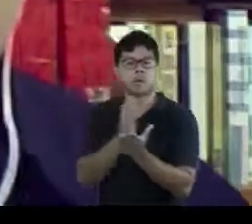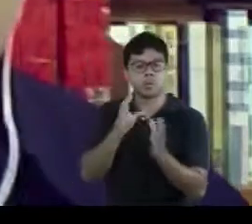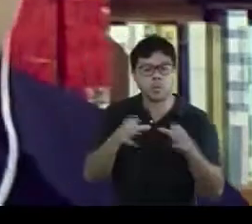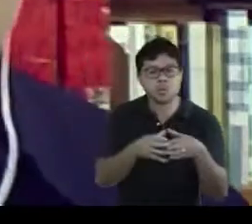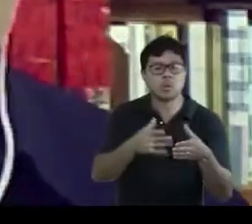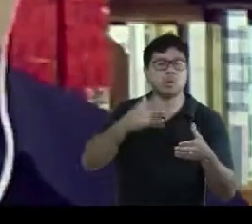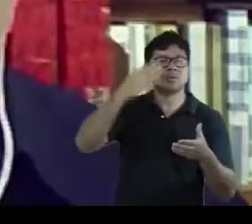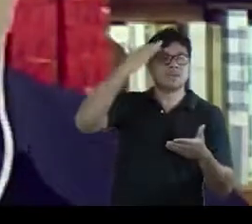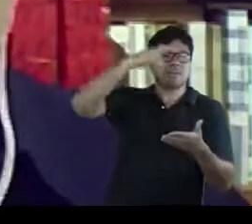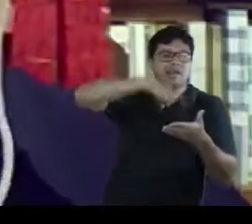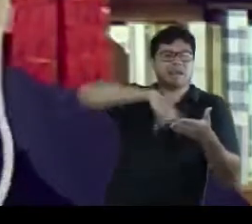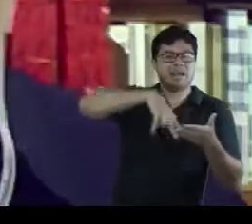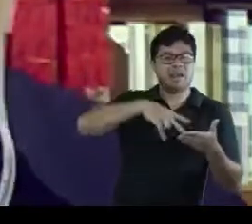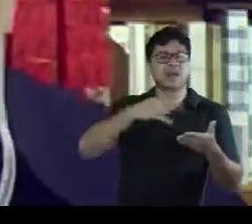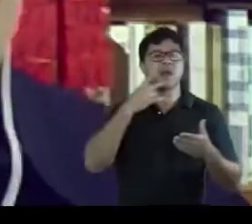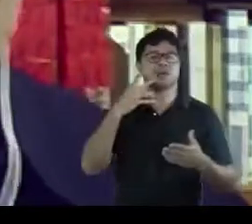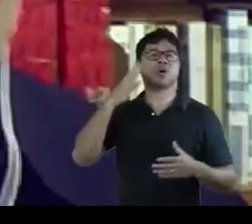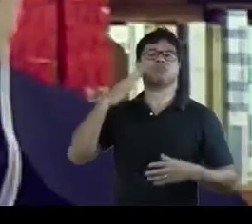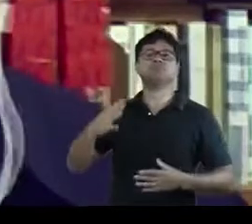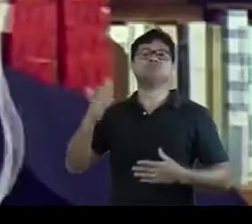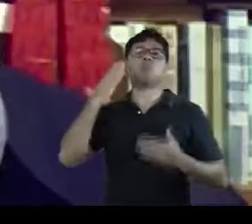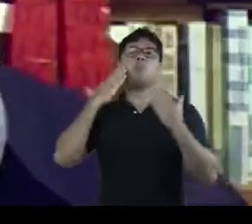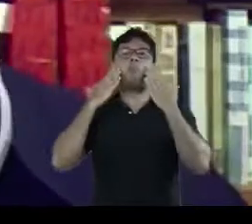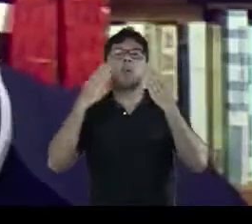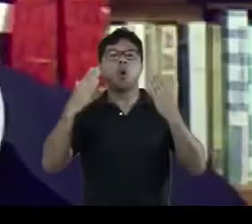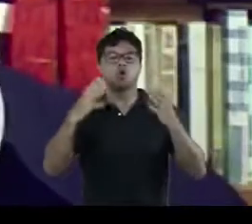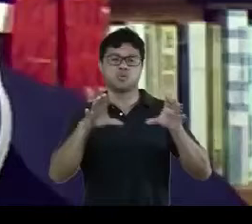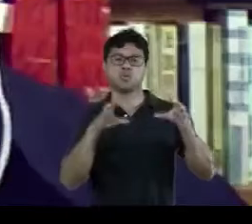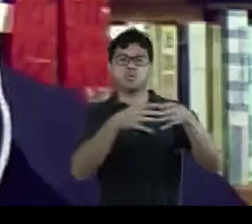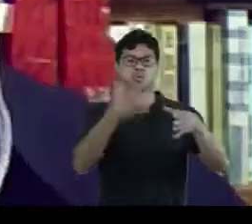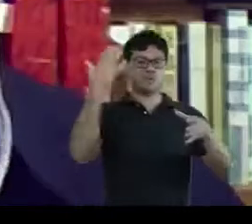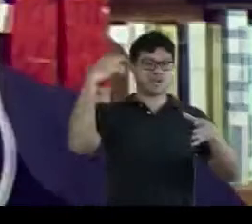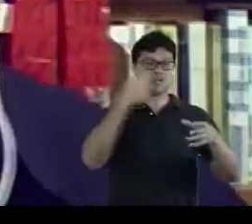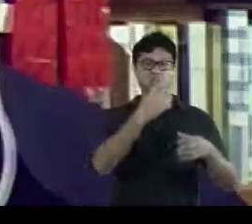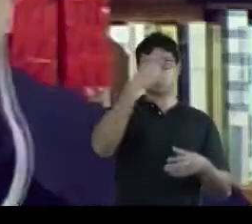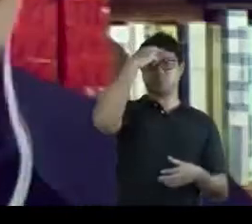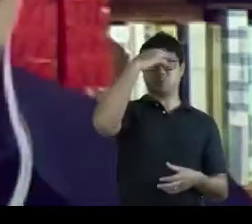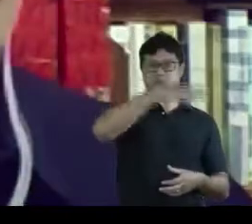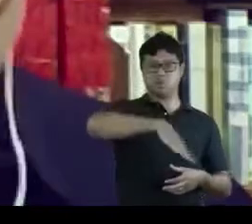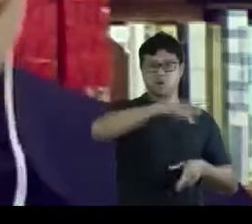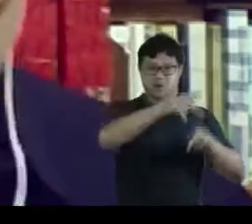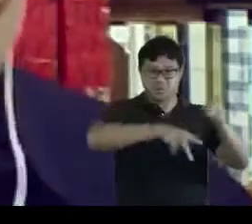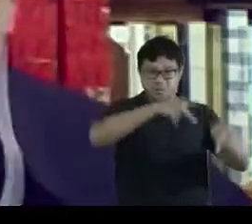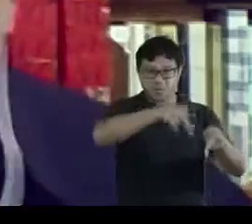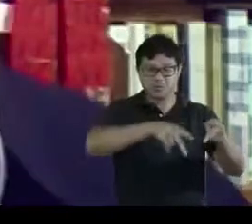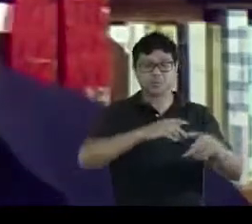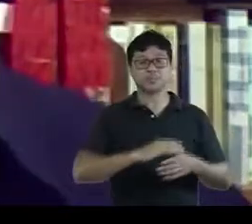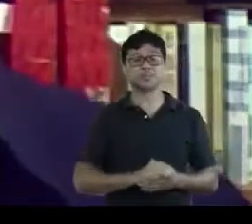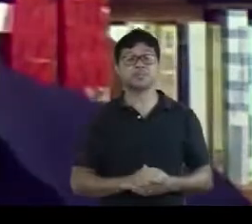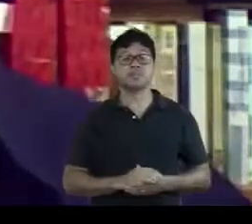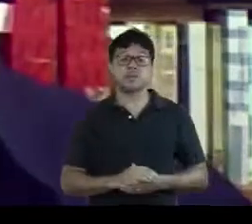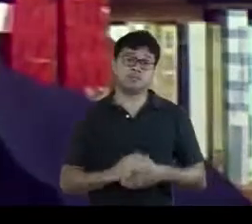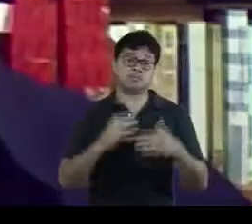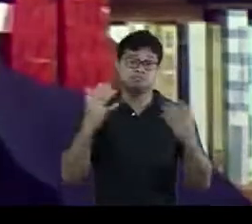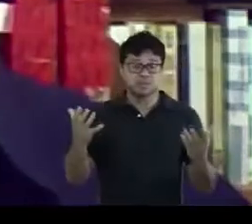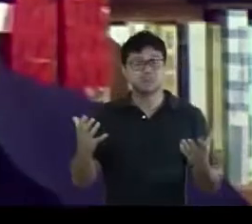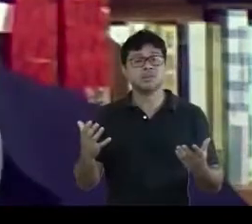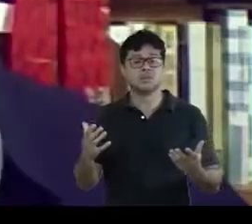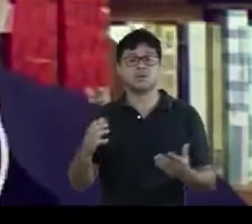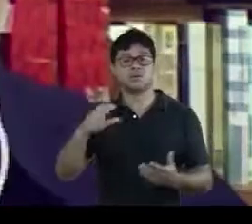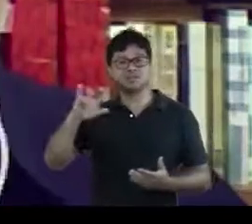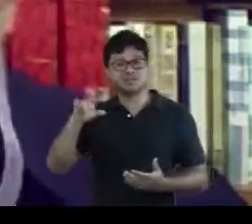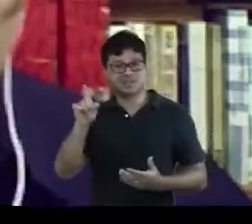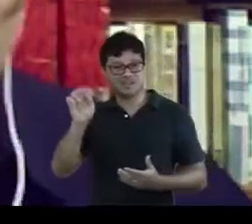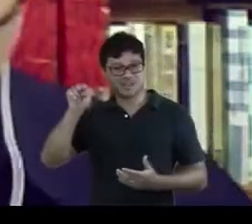incorporação daquele cabedal de cultura. Então, Desirê do